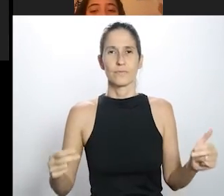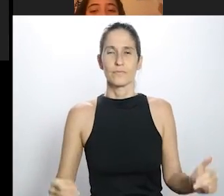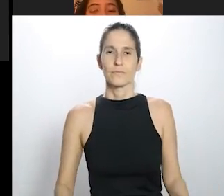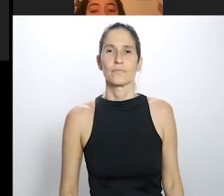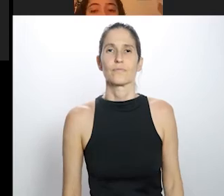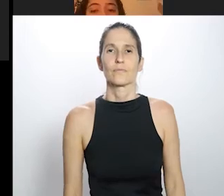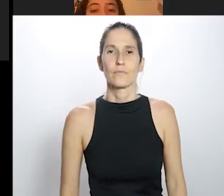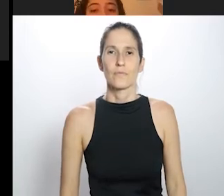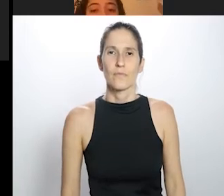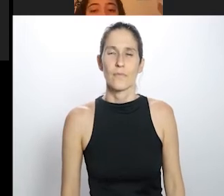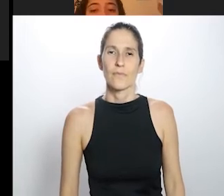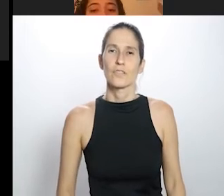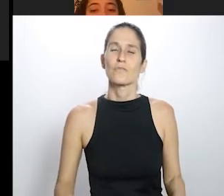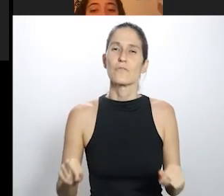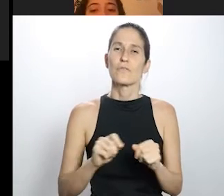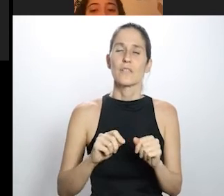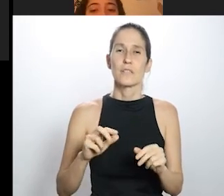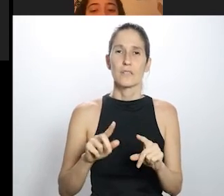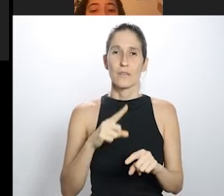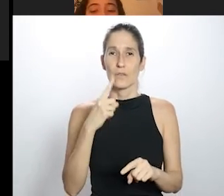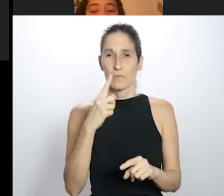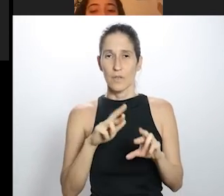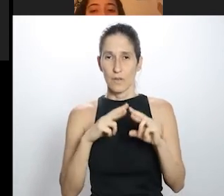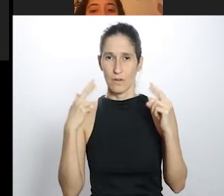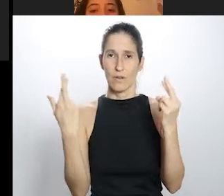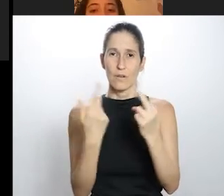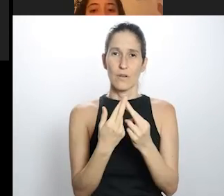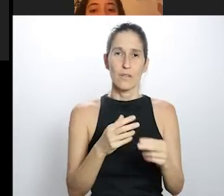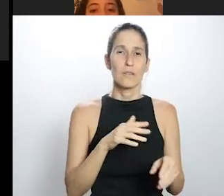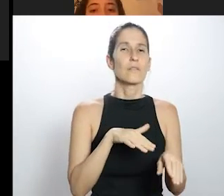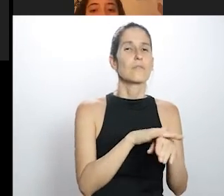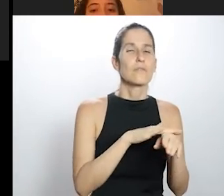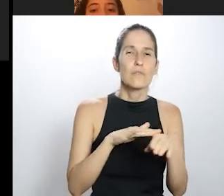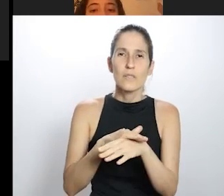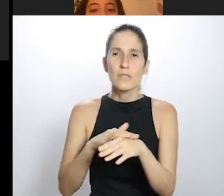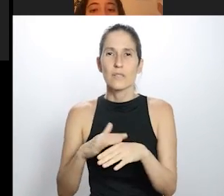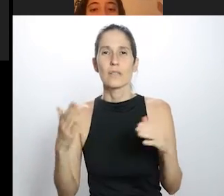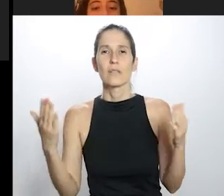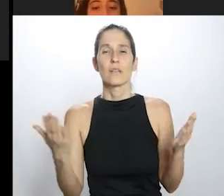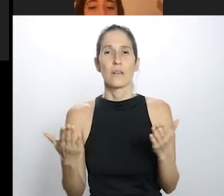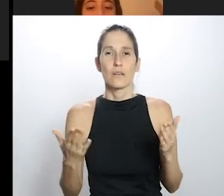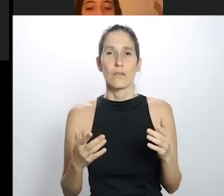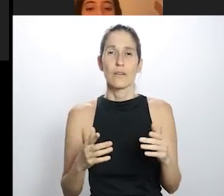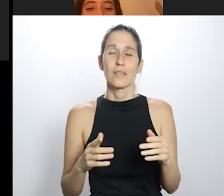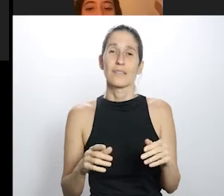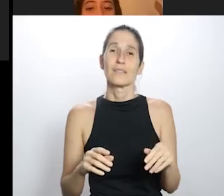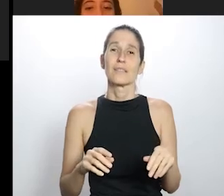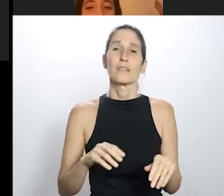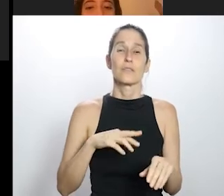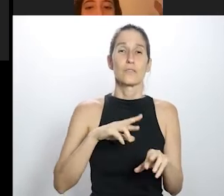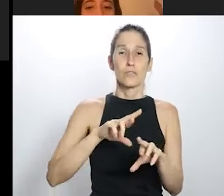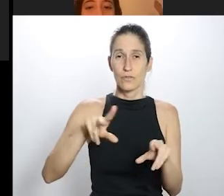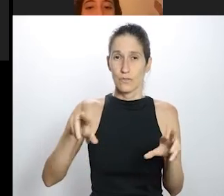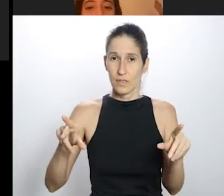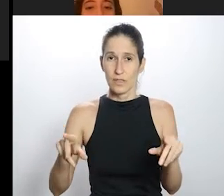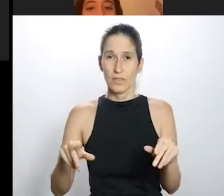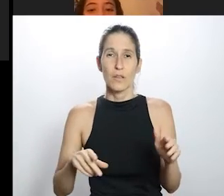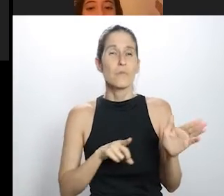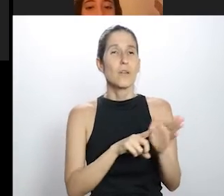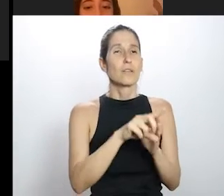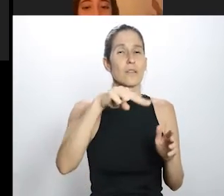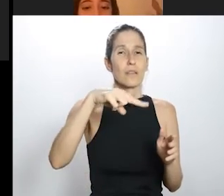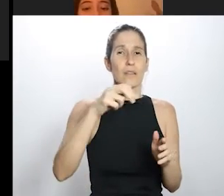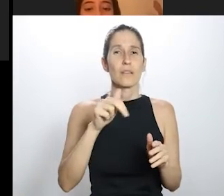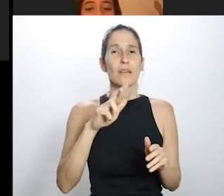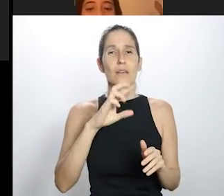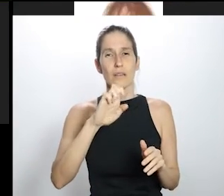Bom, a gente fez uma primeira rodada agora sabendo como é que o pessoal está. O tempo não é muito extenso, acho que a Arélia pode me ajudar aí sabendo o tempo que a gente